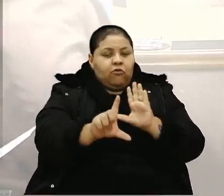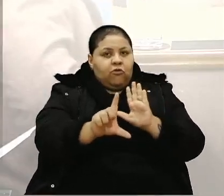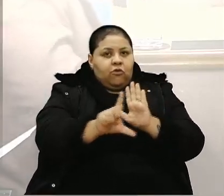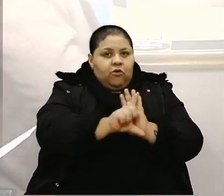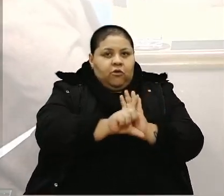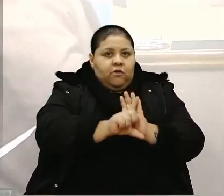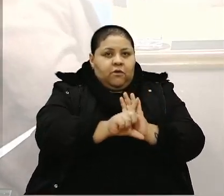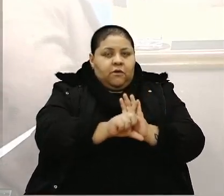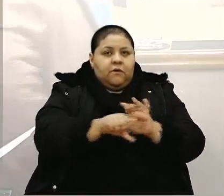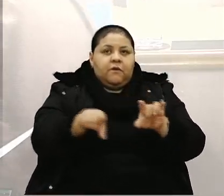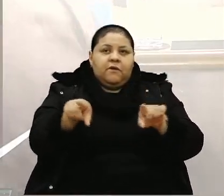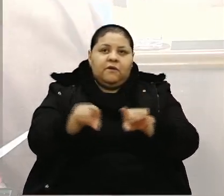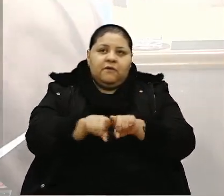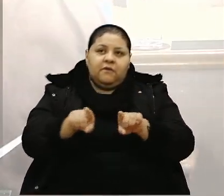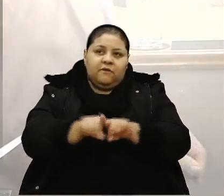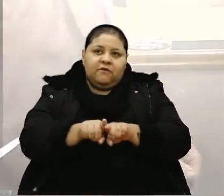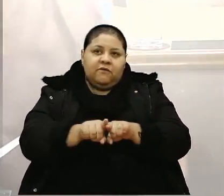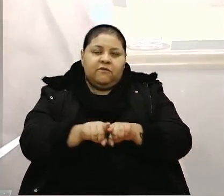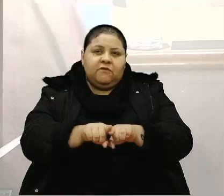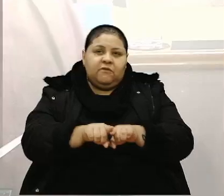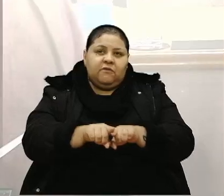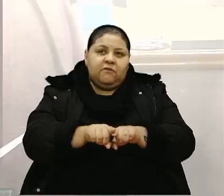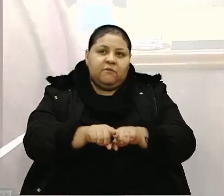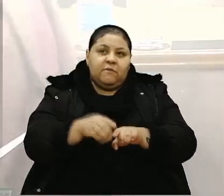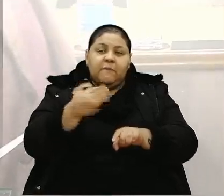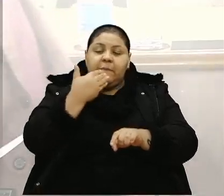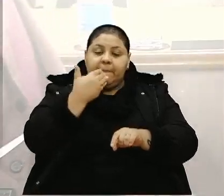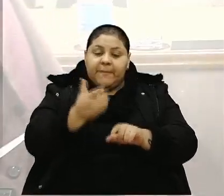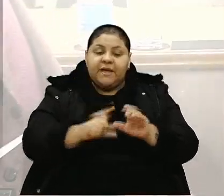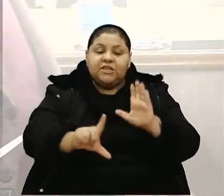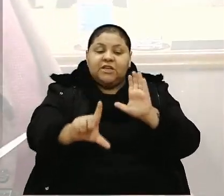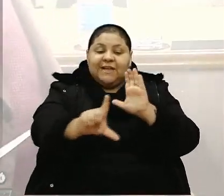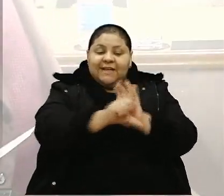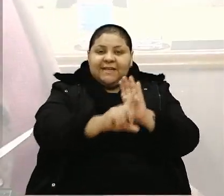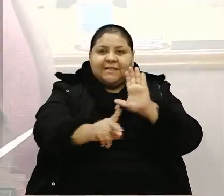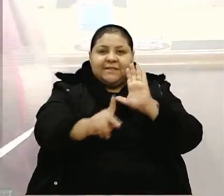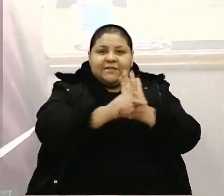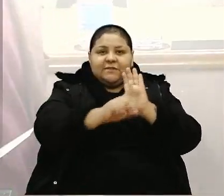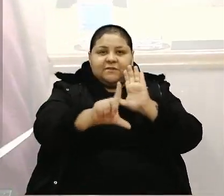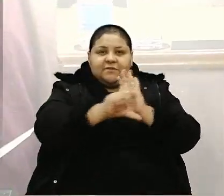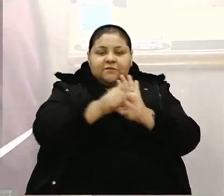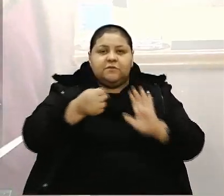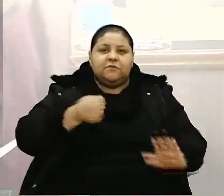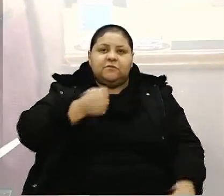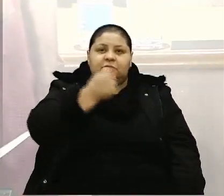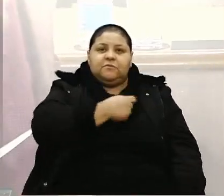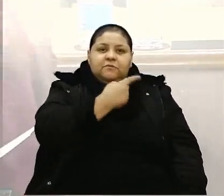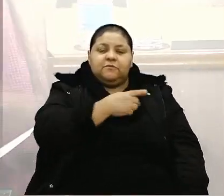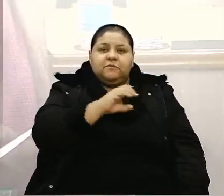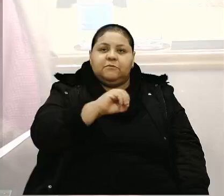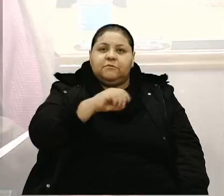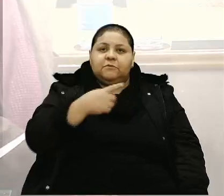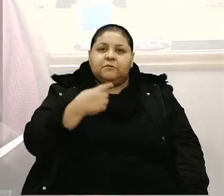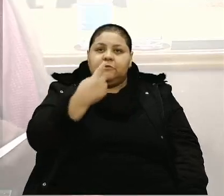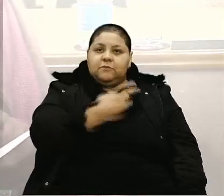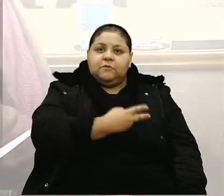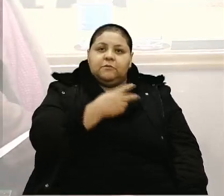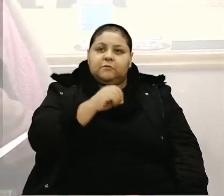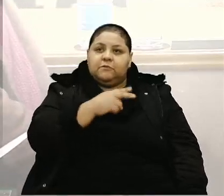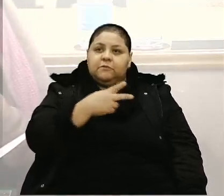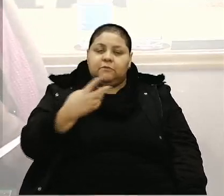a mesma manifestou-se pela legalidade desse projeto de lei nº 101-2024.